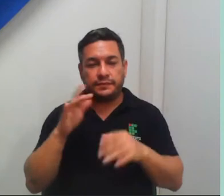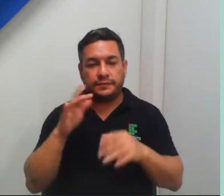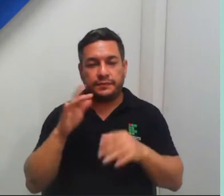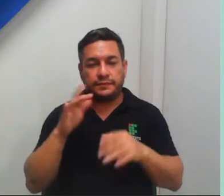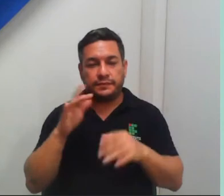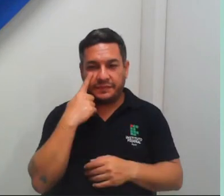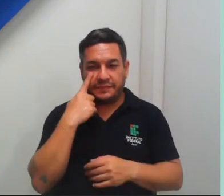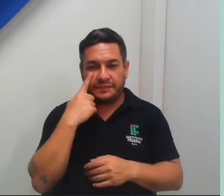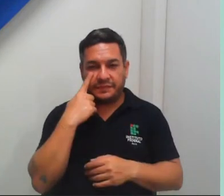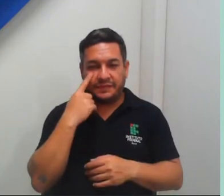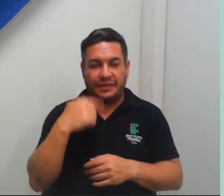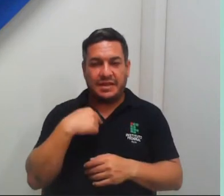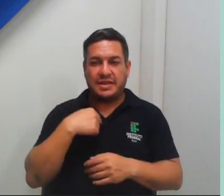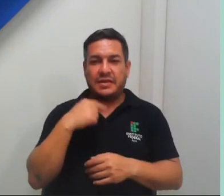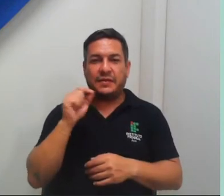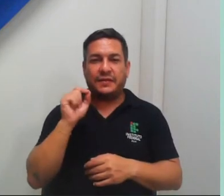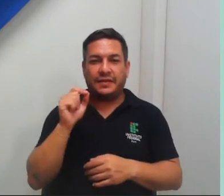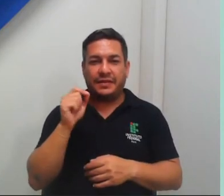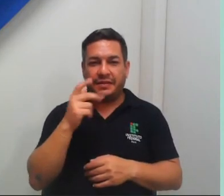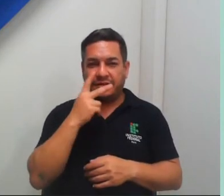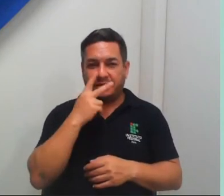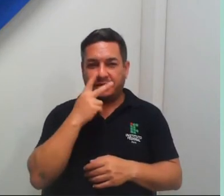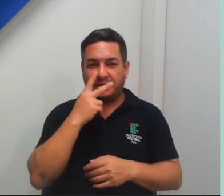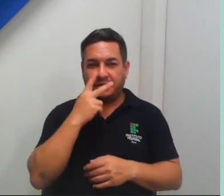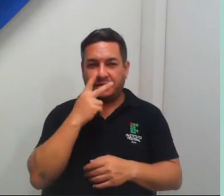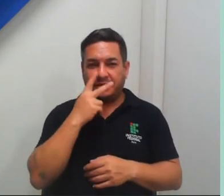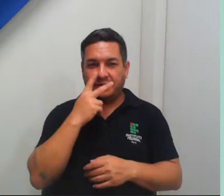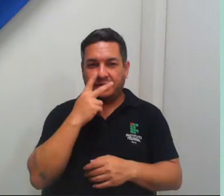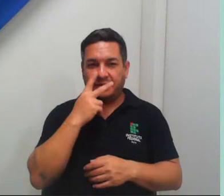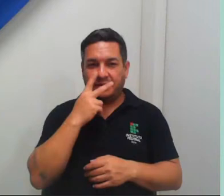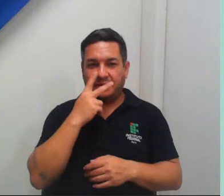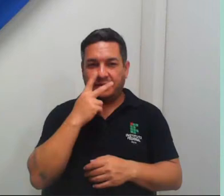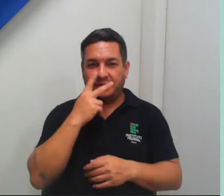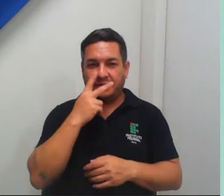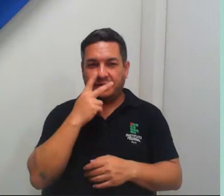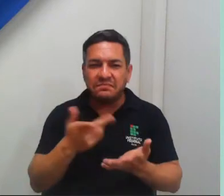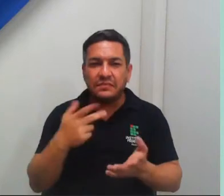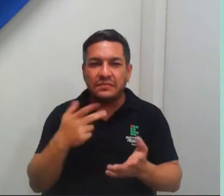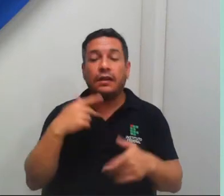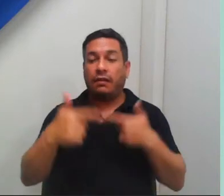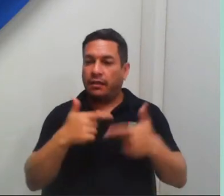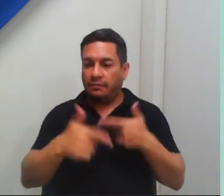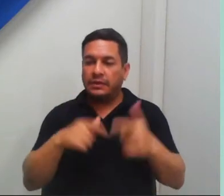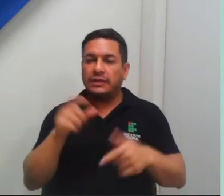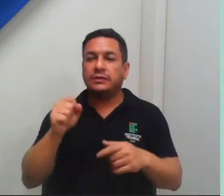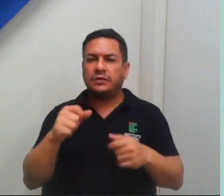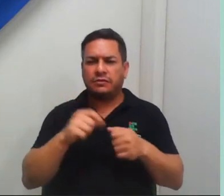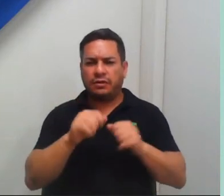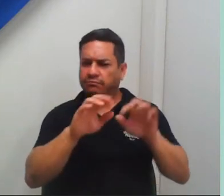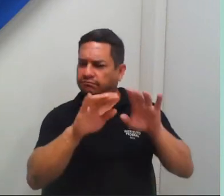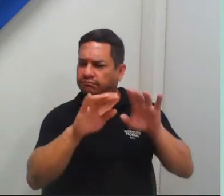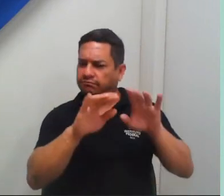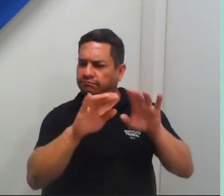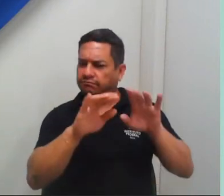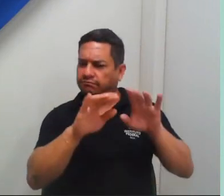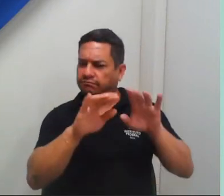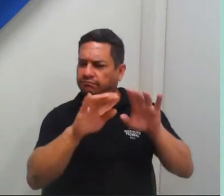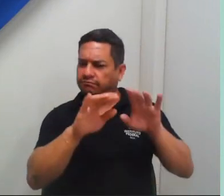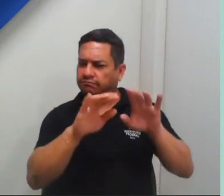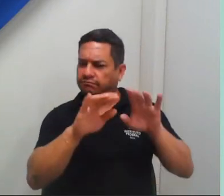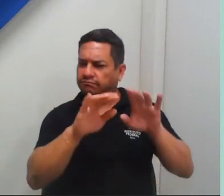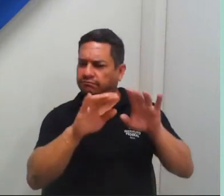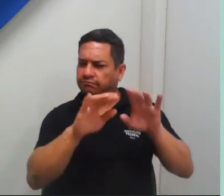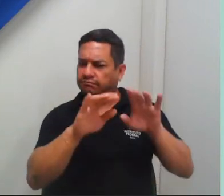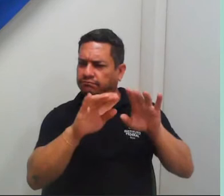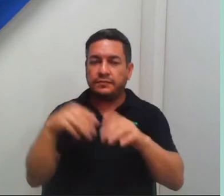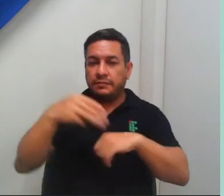como se eu estivesse, não estivesse faltando com a verdade, né, sim, eu trabalhei nessas, com tudo isso que está lá, no mestrado e no doutorado, mas